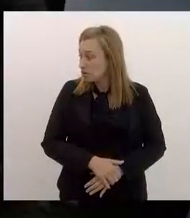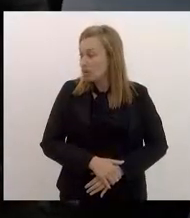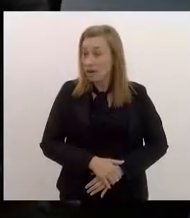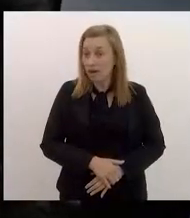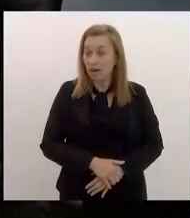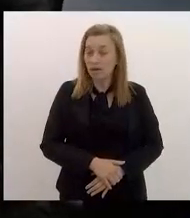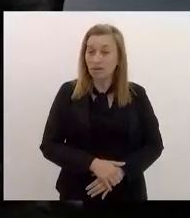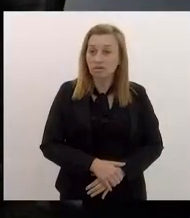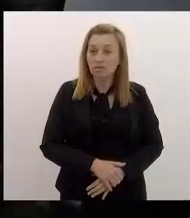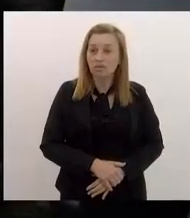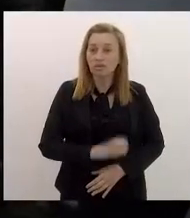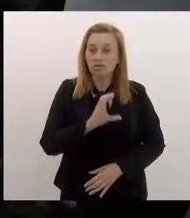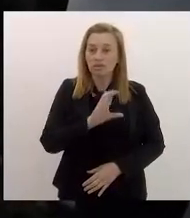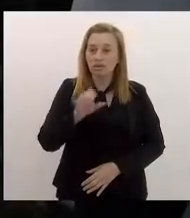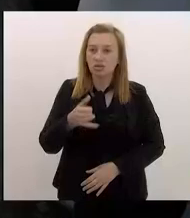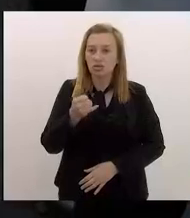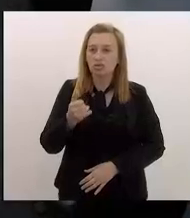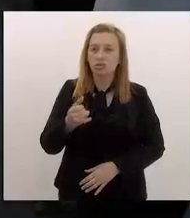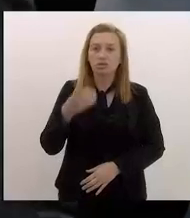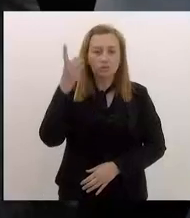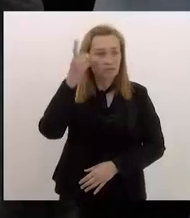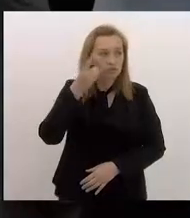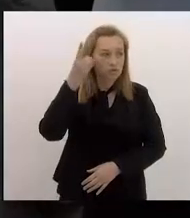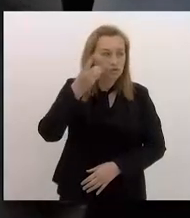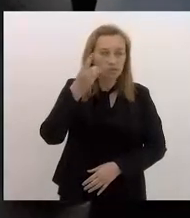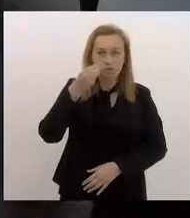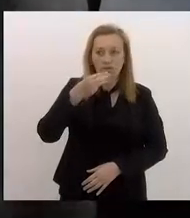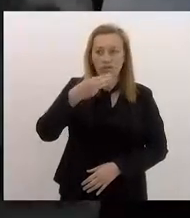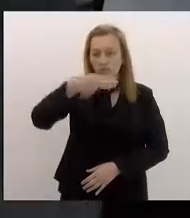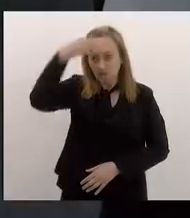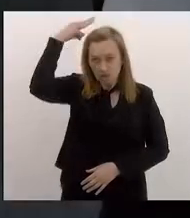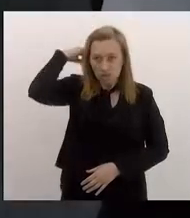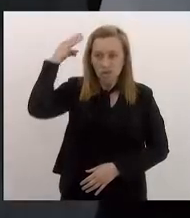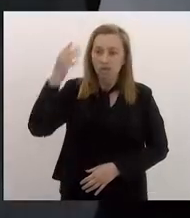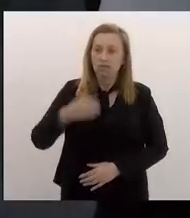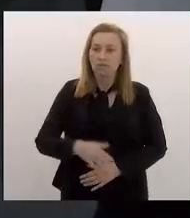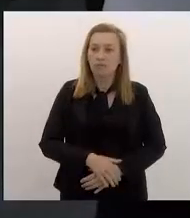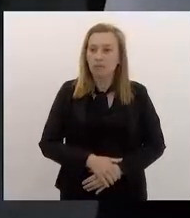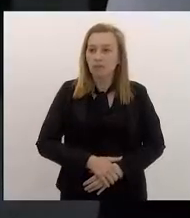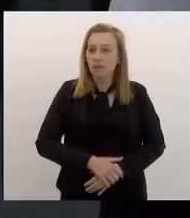da CCJ, deputado Márcio Pacheco. É que nós...